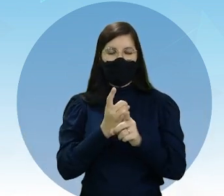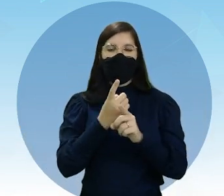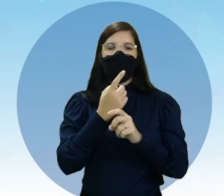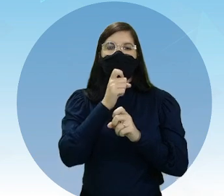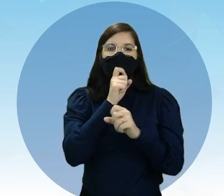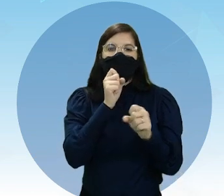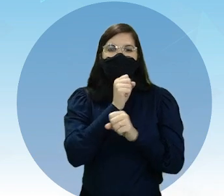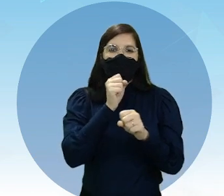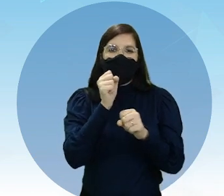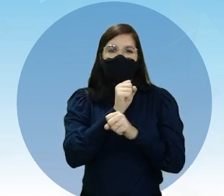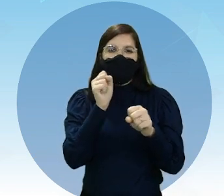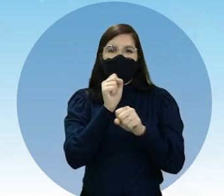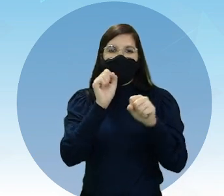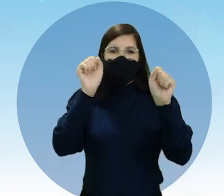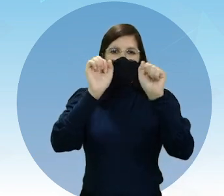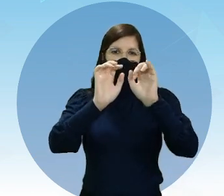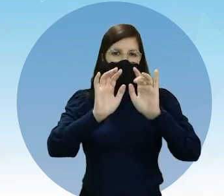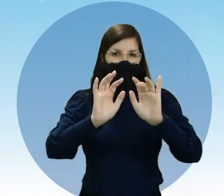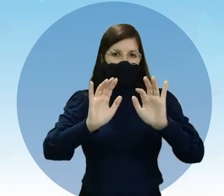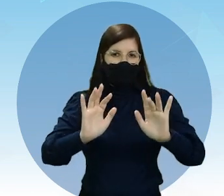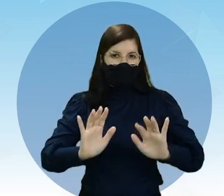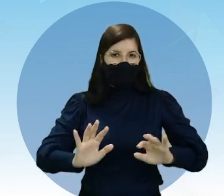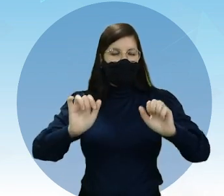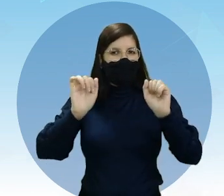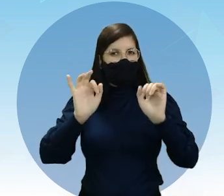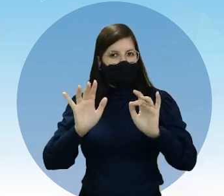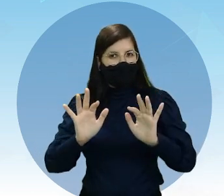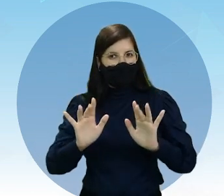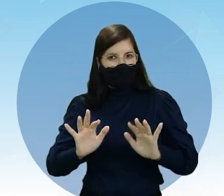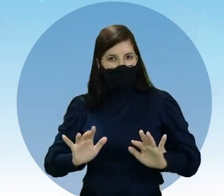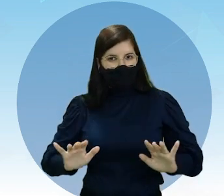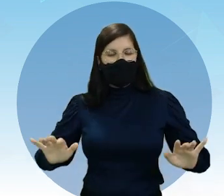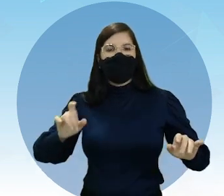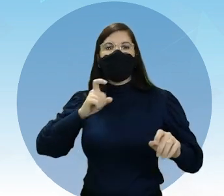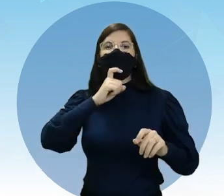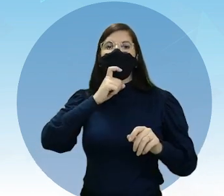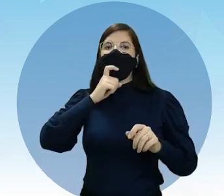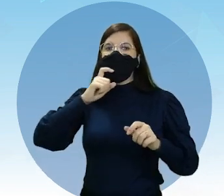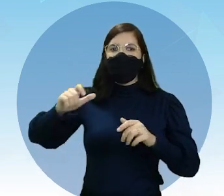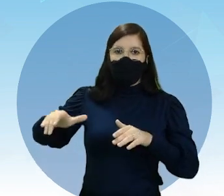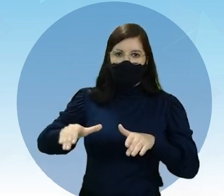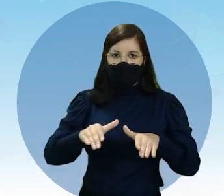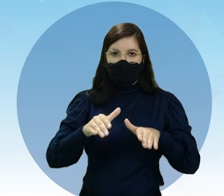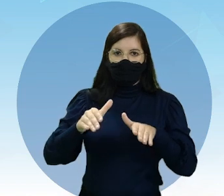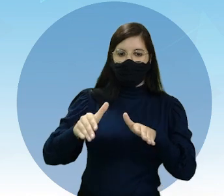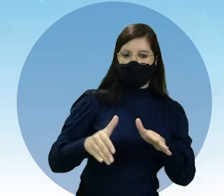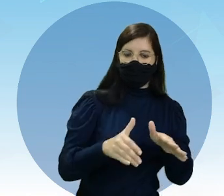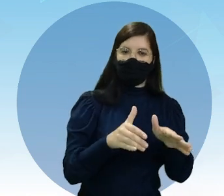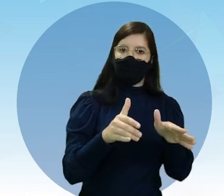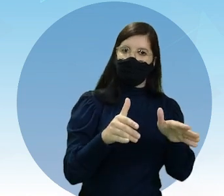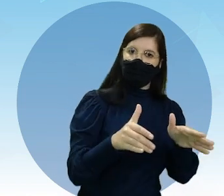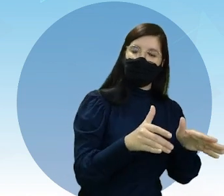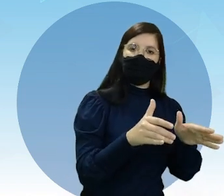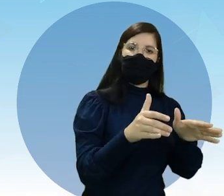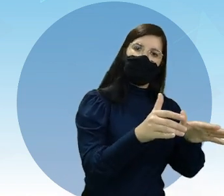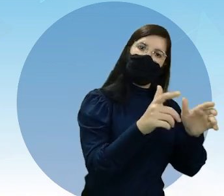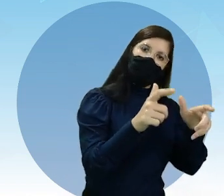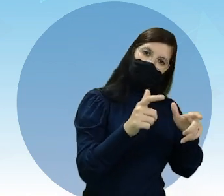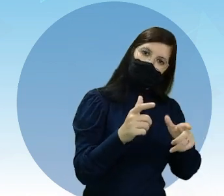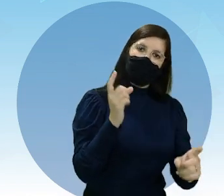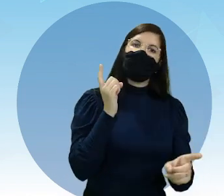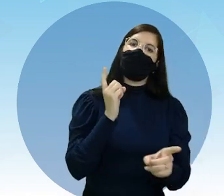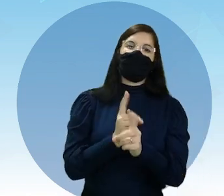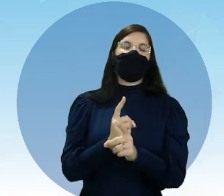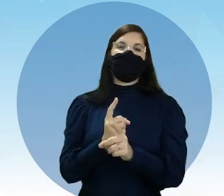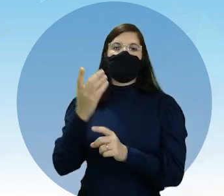indicando também a direção das antigas geleiras, e também de sedimentos desses locais,